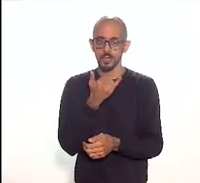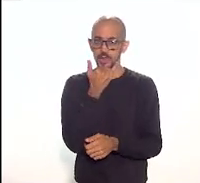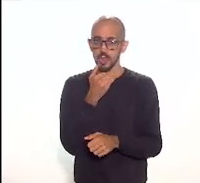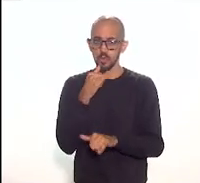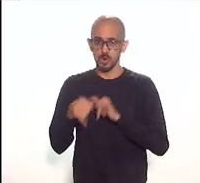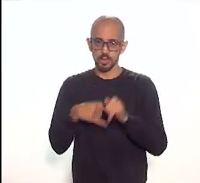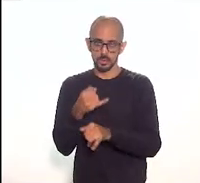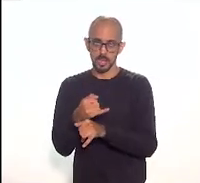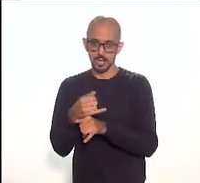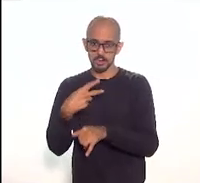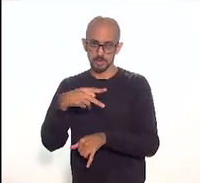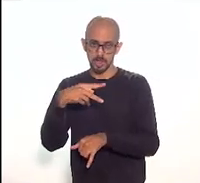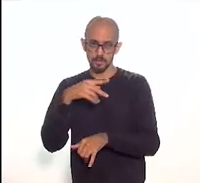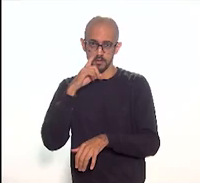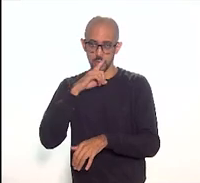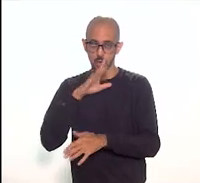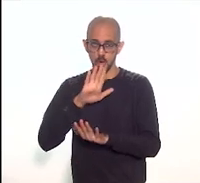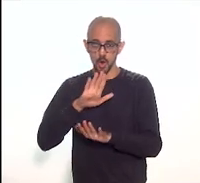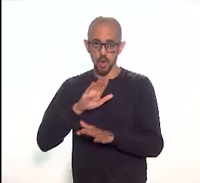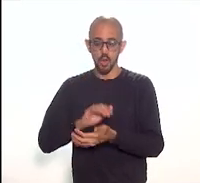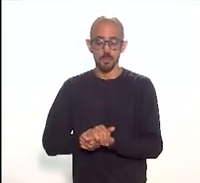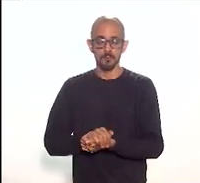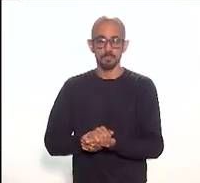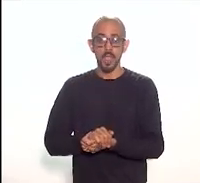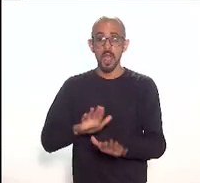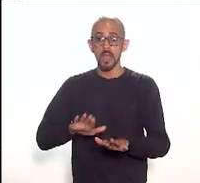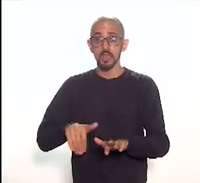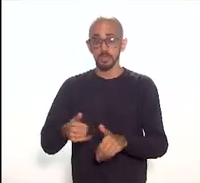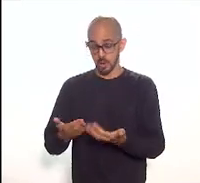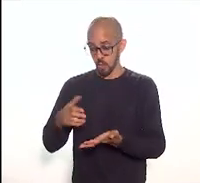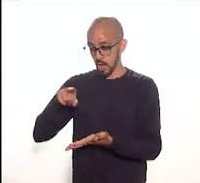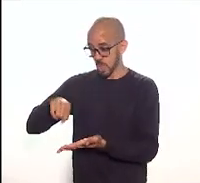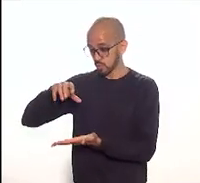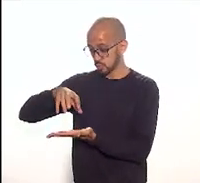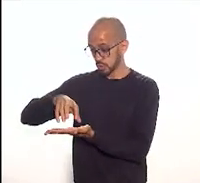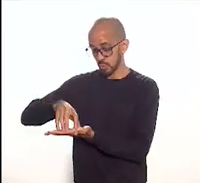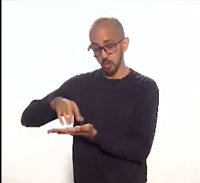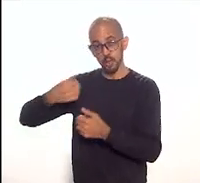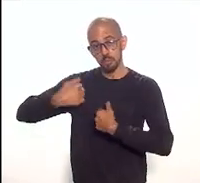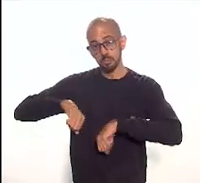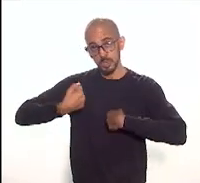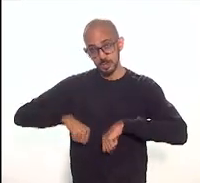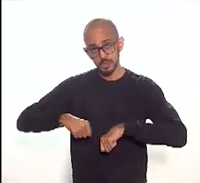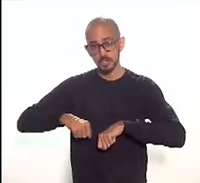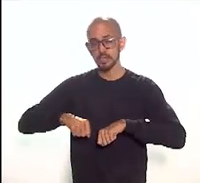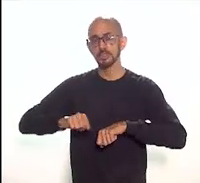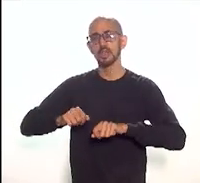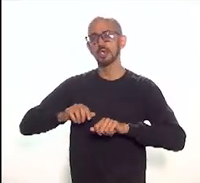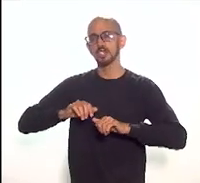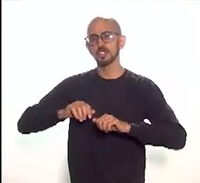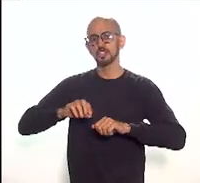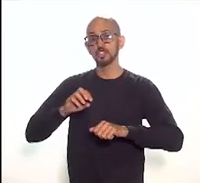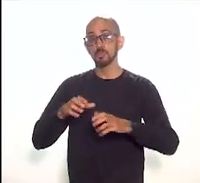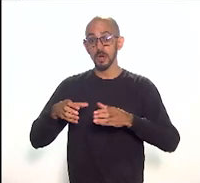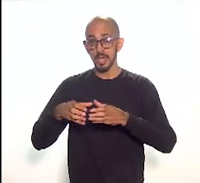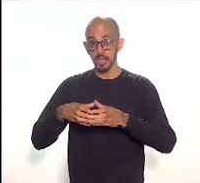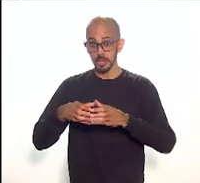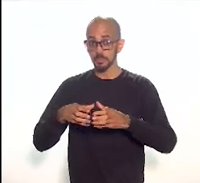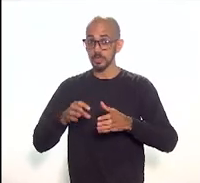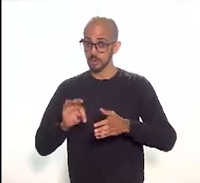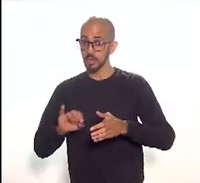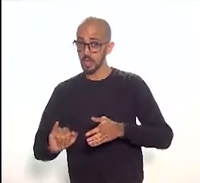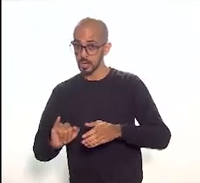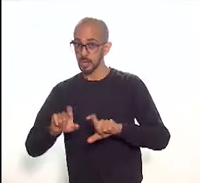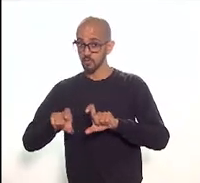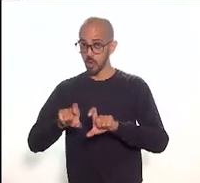é uma área que demanda uma necessidade grande de recursos a criação de banco de dados a equipe de TI a criação e manutenção